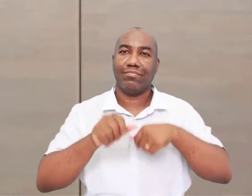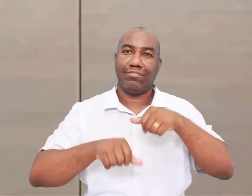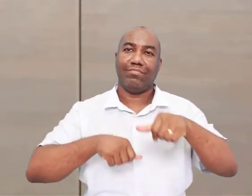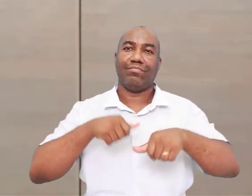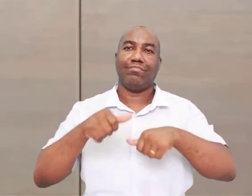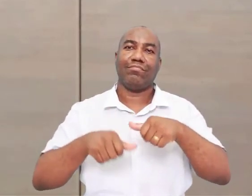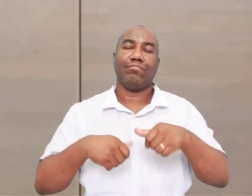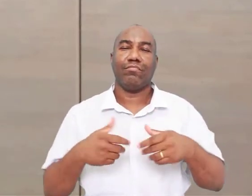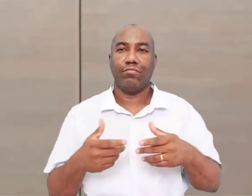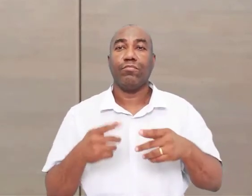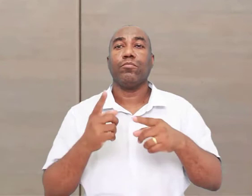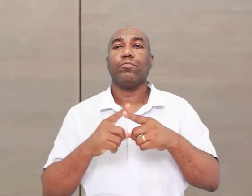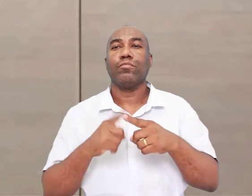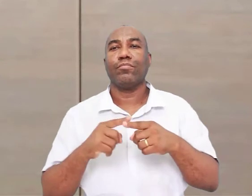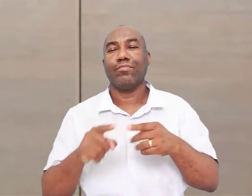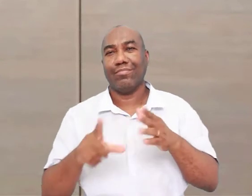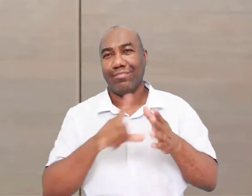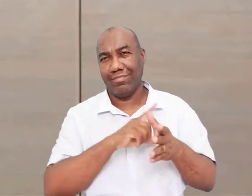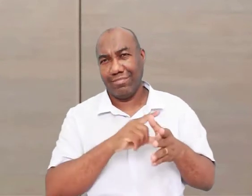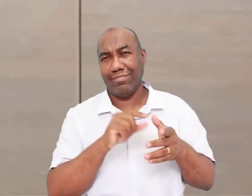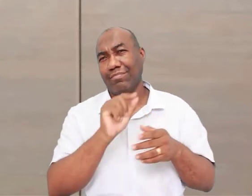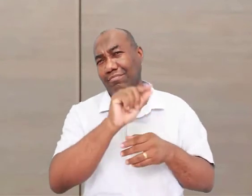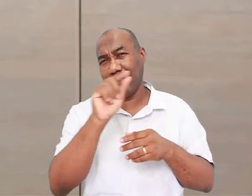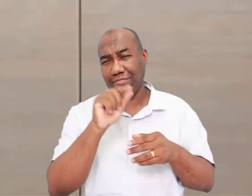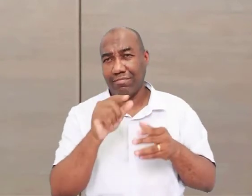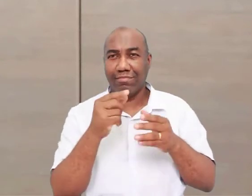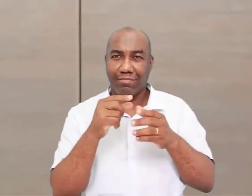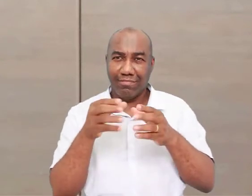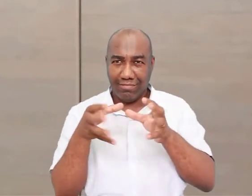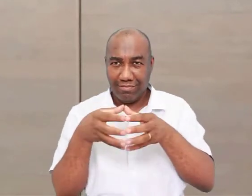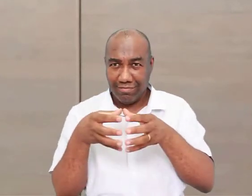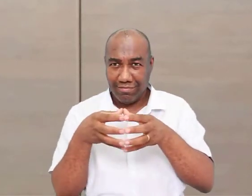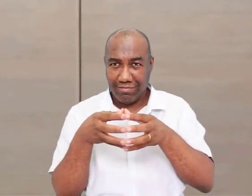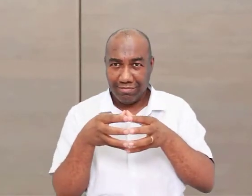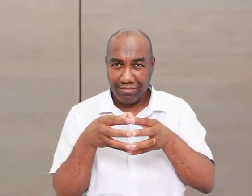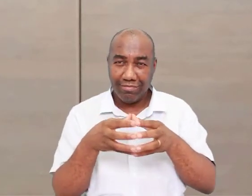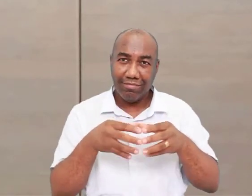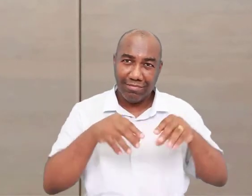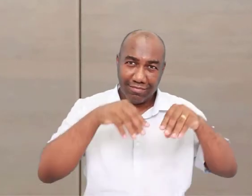Então aqui, ó, a gente vai colocar a agricultura, que é a Revolução Agrícola, tá?